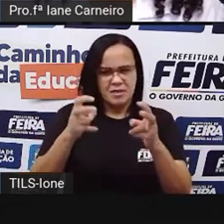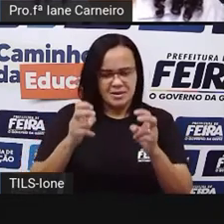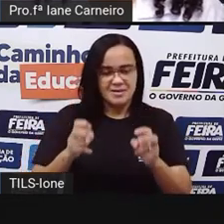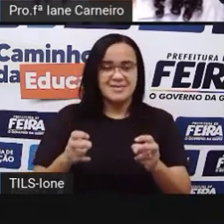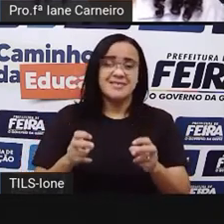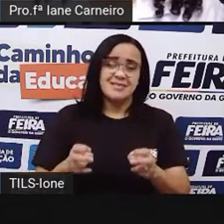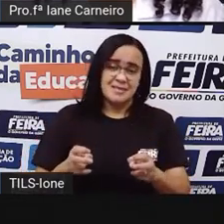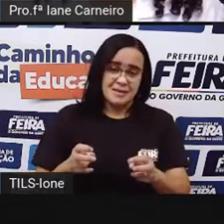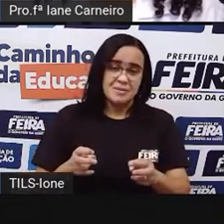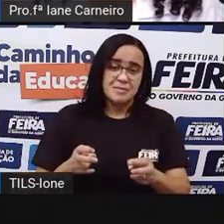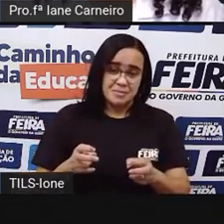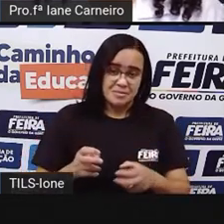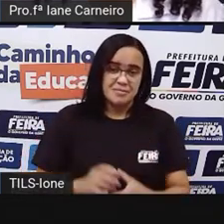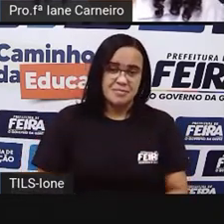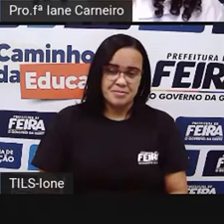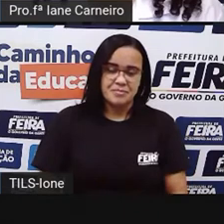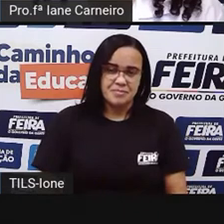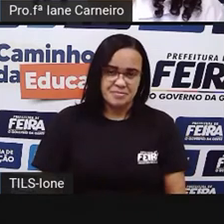O Fê.